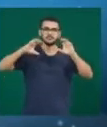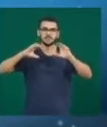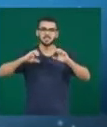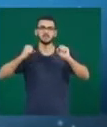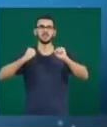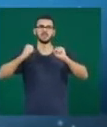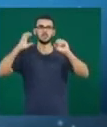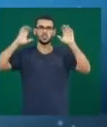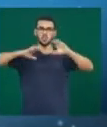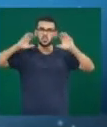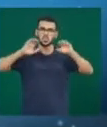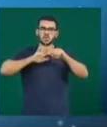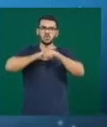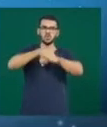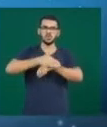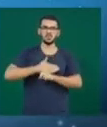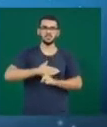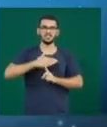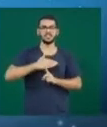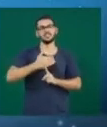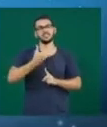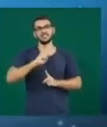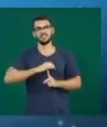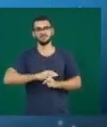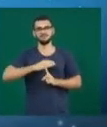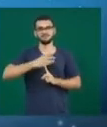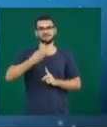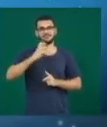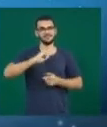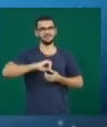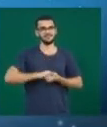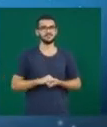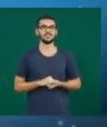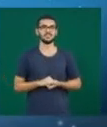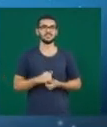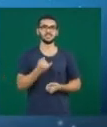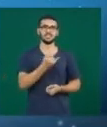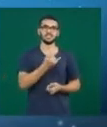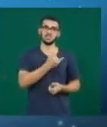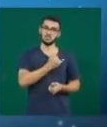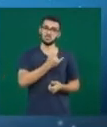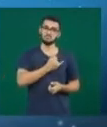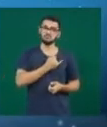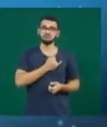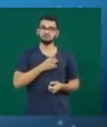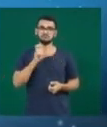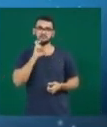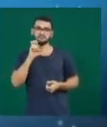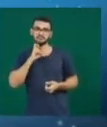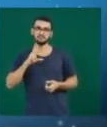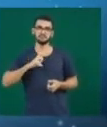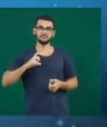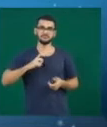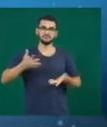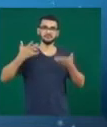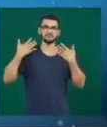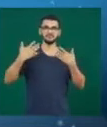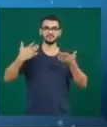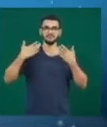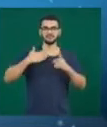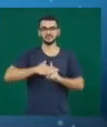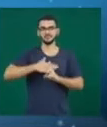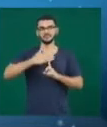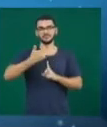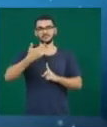chuva à noite. Mínima de 18 e máxima de 30 graus. E em Tuiutaba, a quinta já começa quente. Temperatura na casa dos